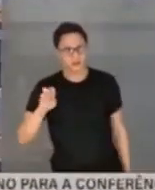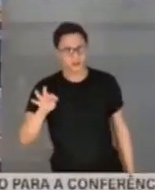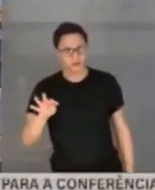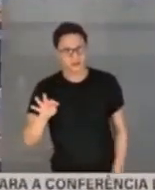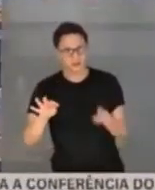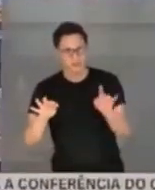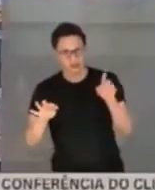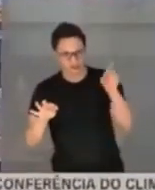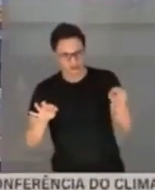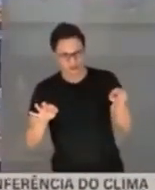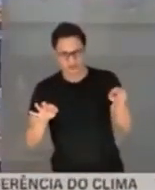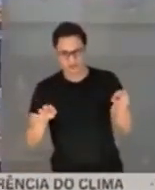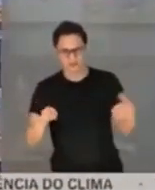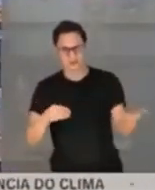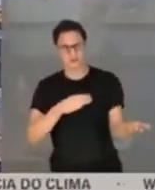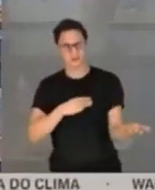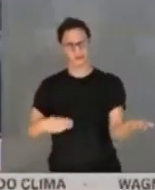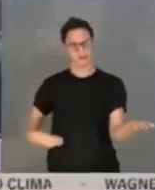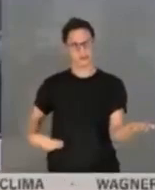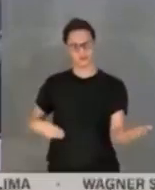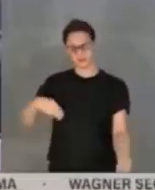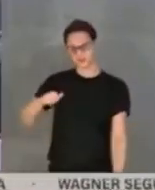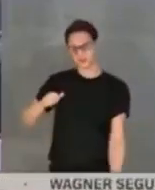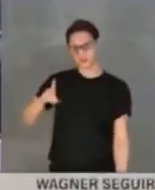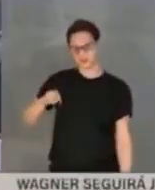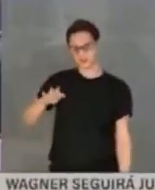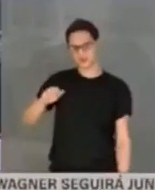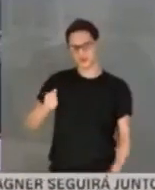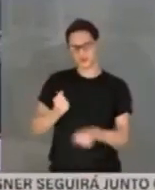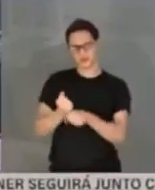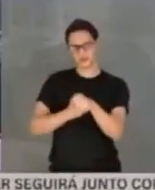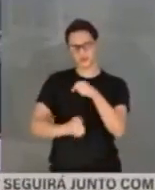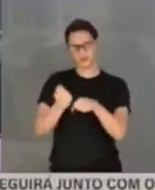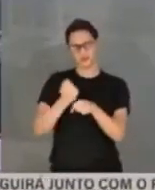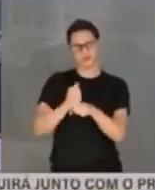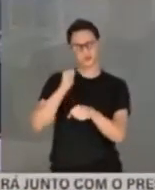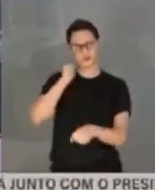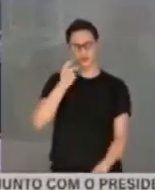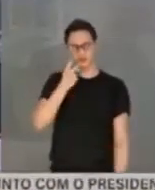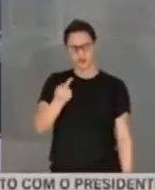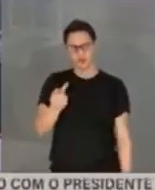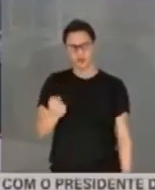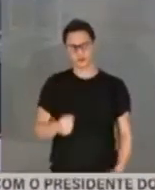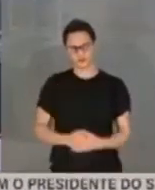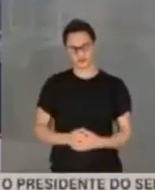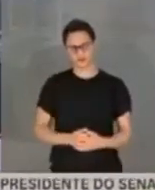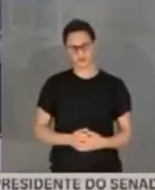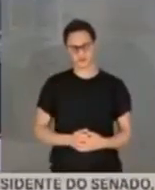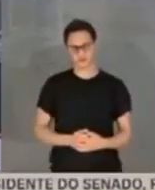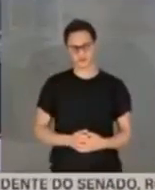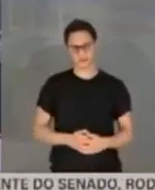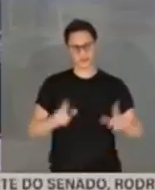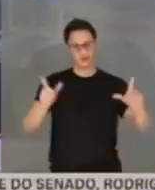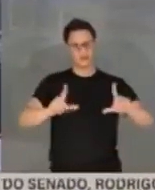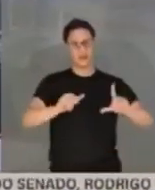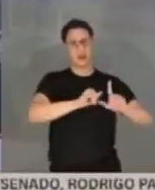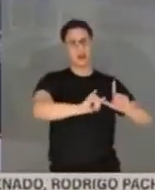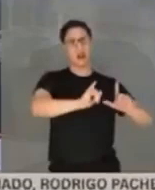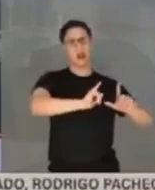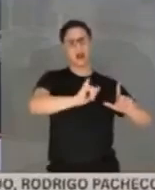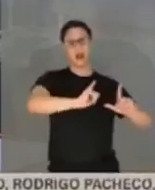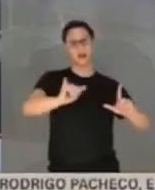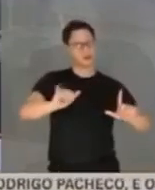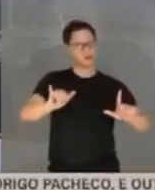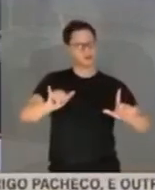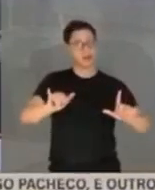O ministro Mandetta falou em abril do ano passado, a imprensa divulgou direto. Em